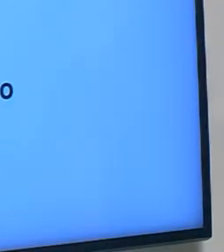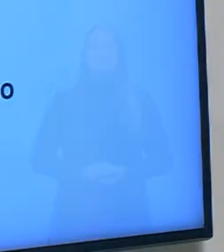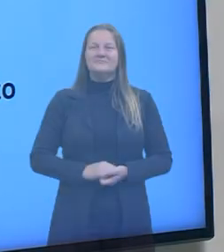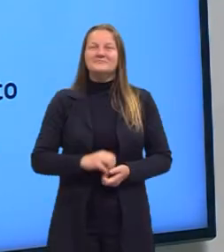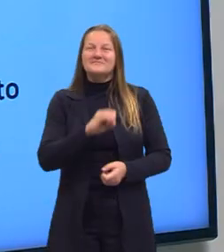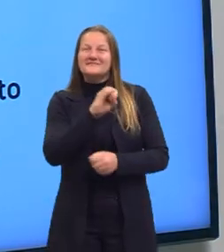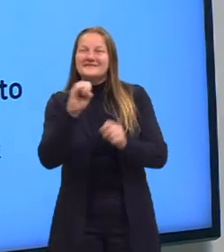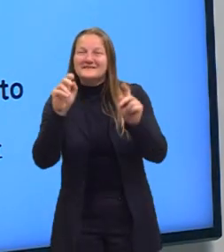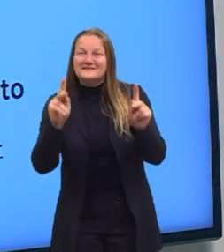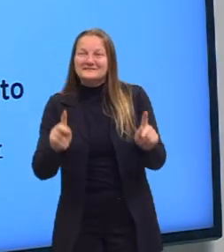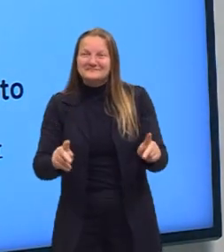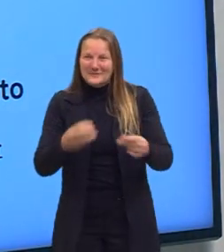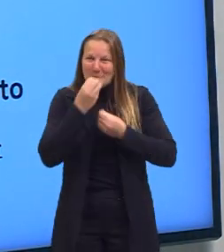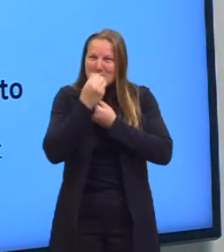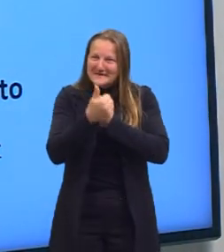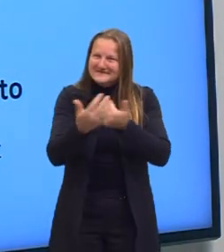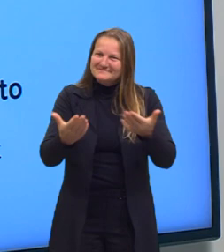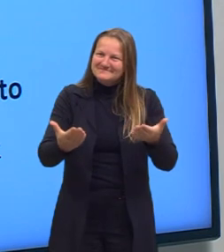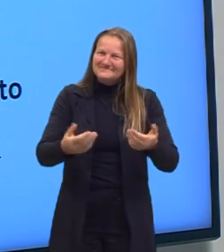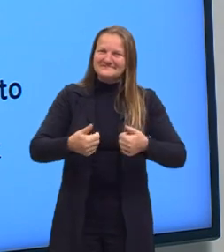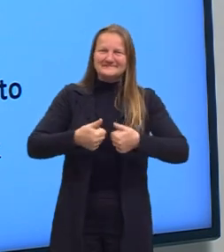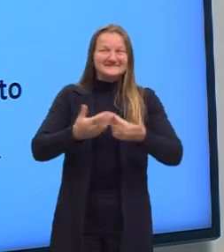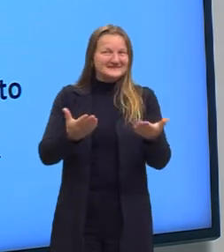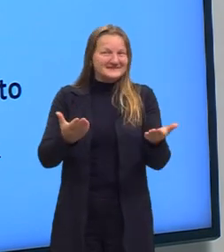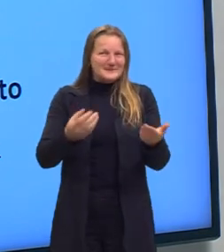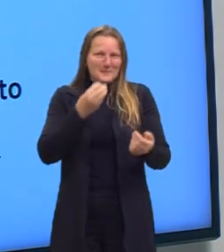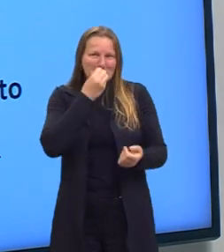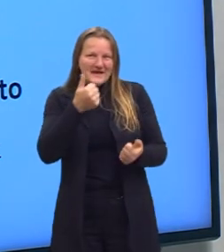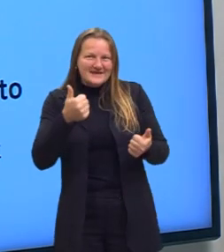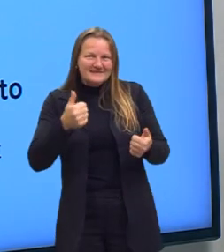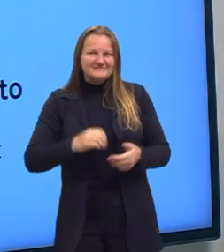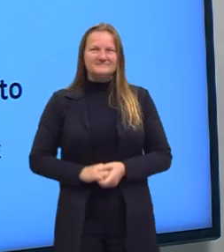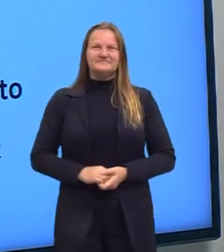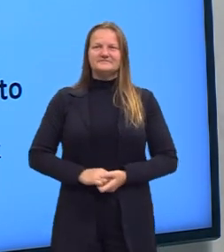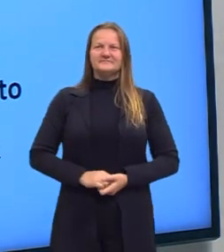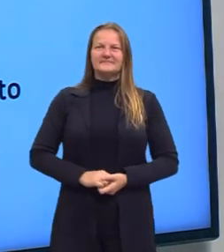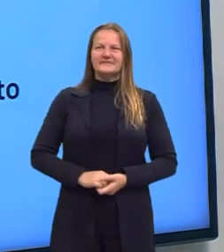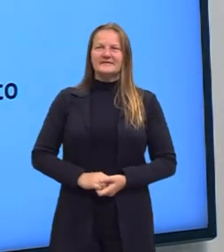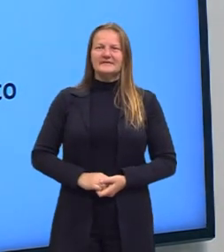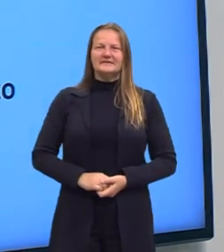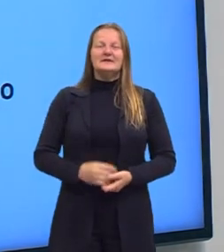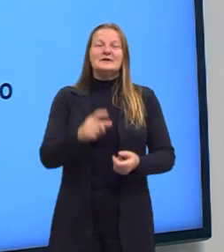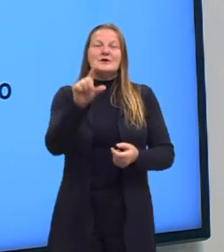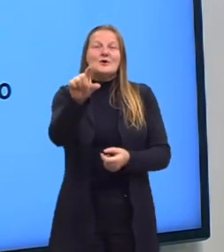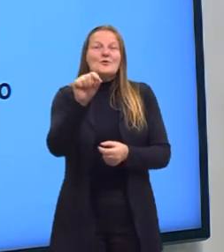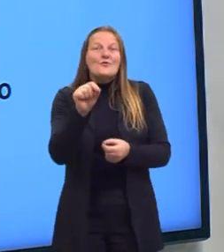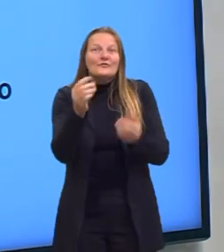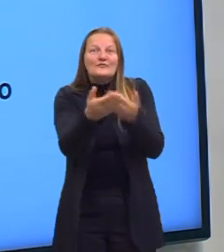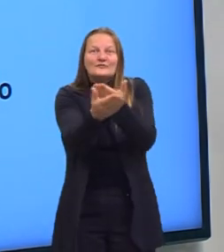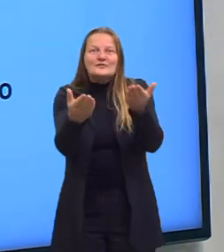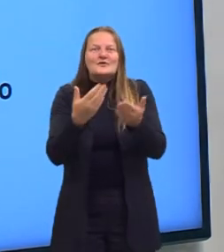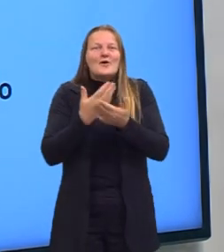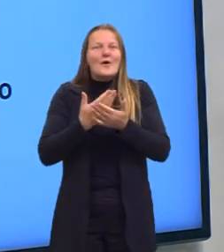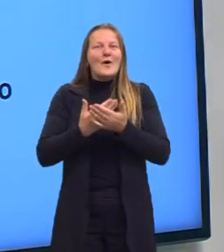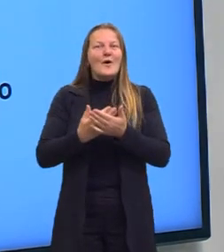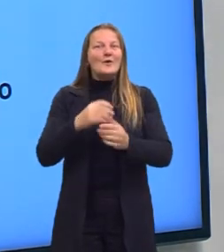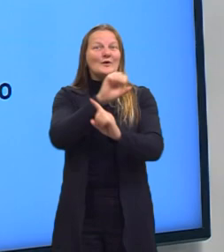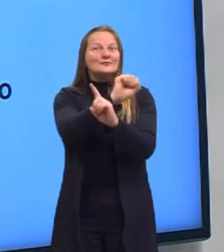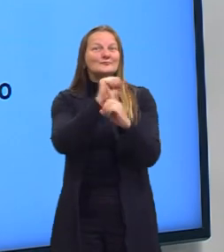E aí rapaziada, tudo bem? Como estão? Espero que estejam todos bem. Estou aqui para te convidar para mais uma aula de